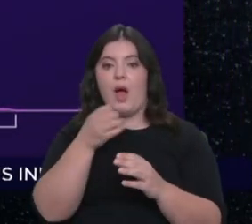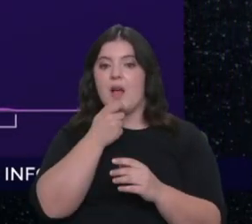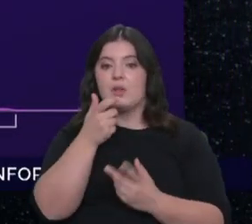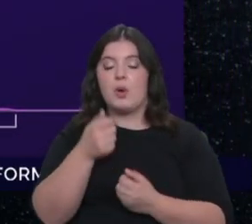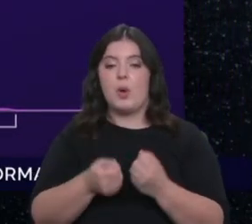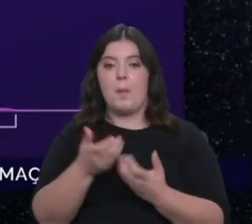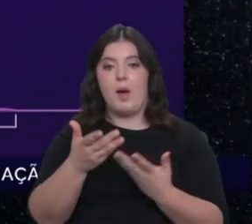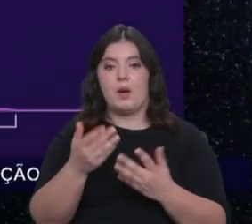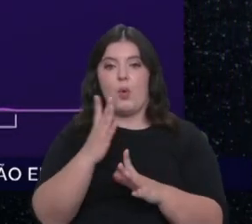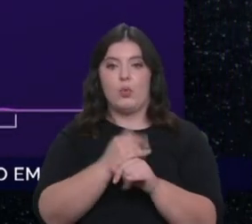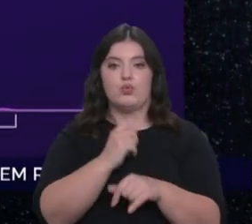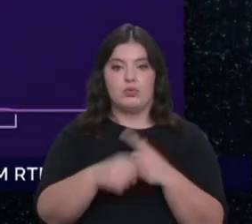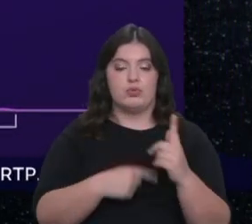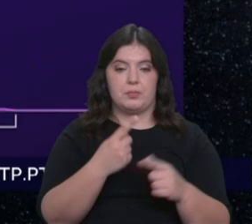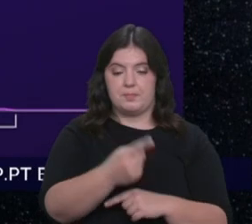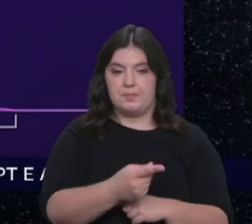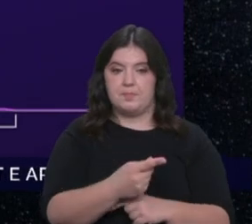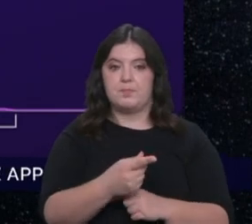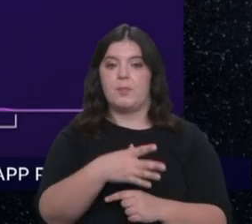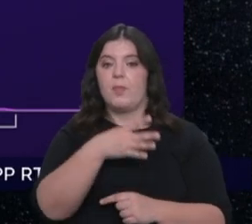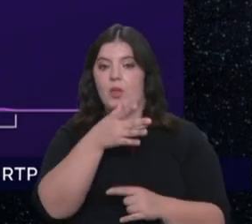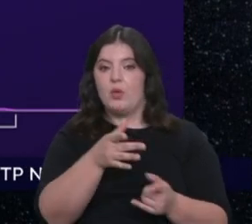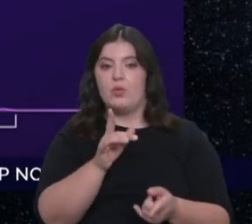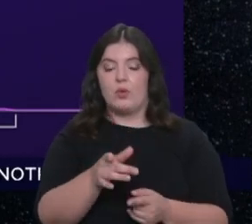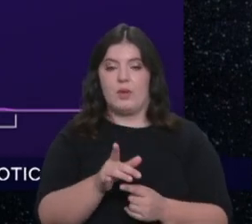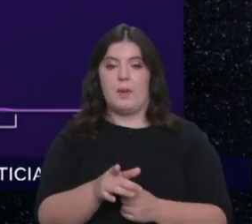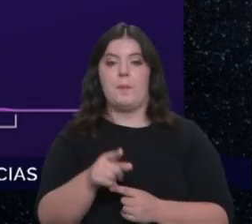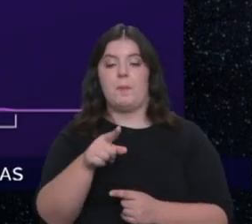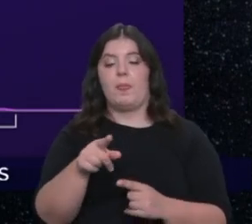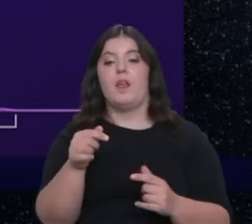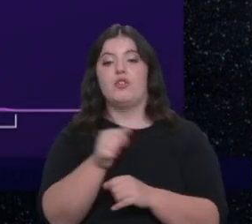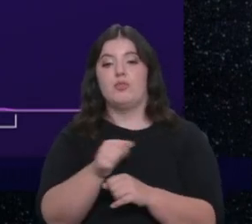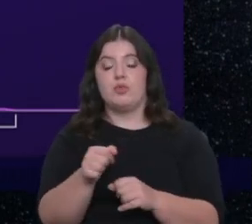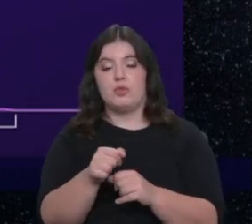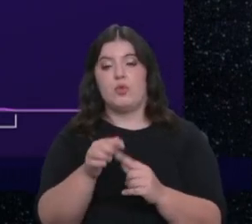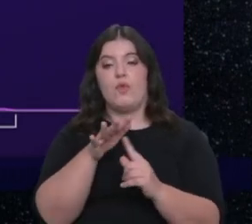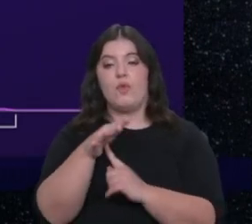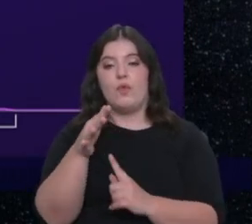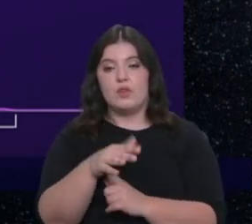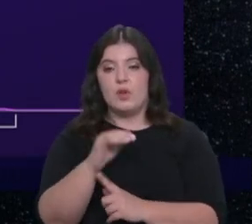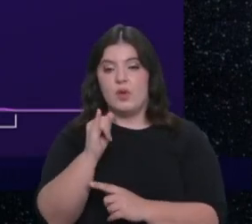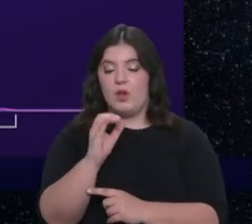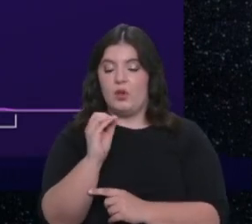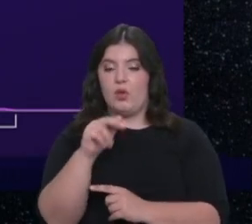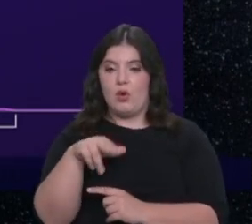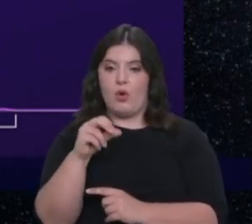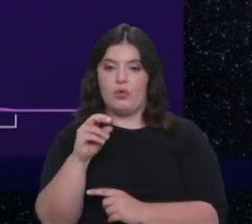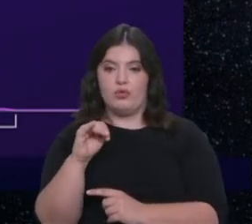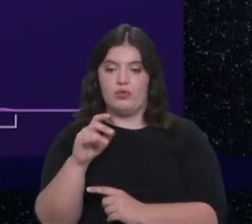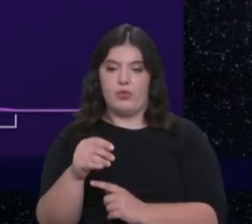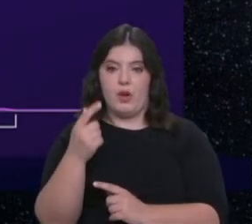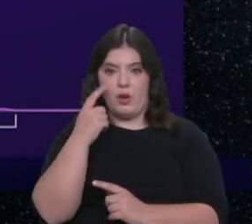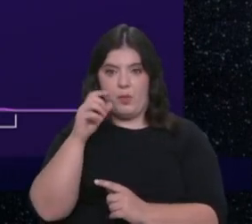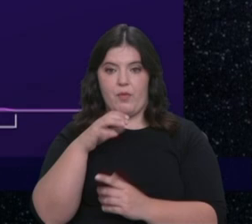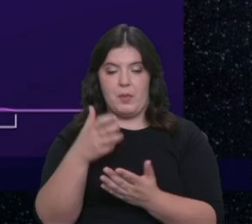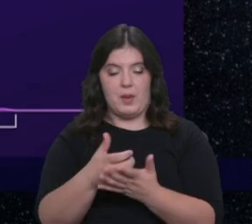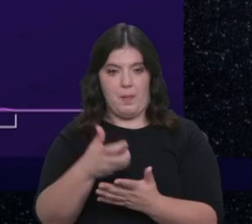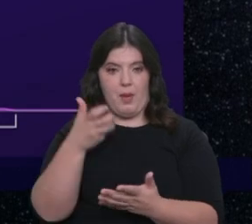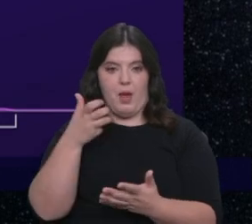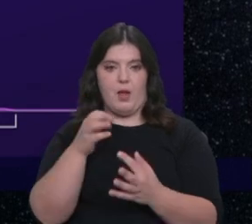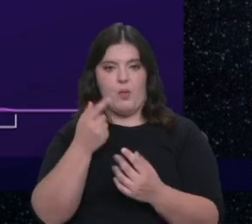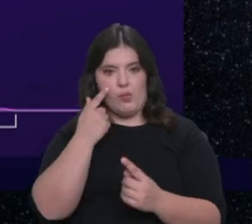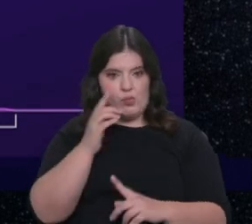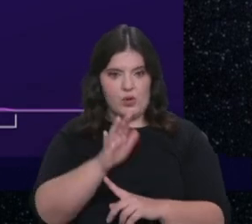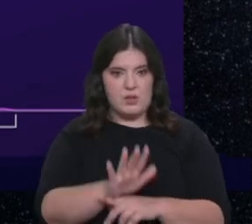E, no fundo, o que dizem estes investigadores é que esta explosão afetou a ionosfera de uma maneira tão evidente, tão evidente como, por exemplo,